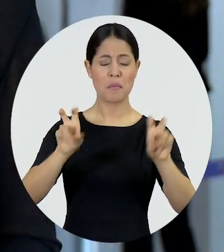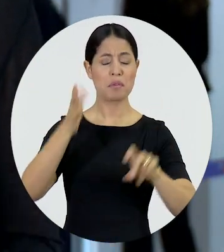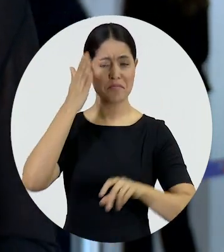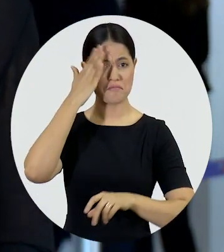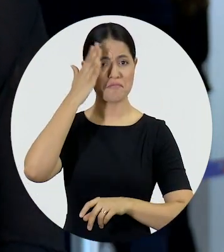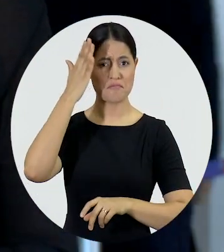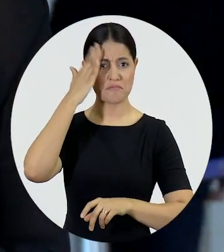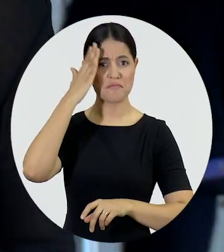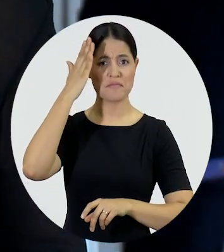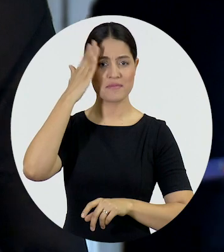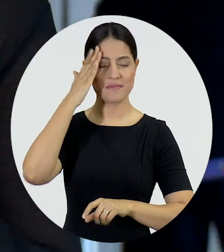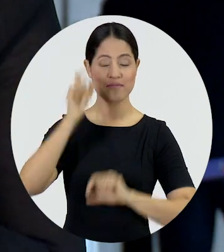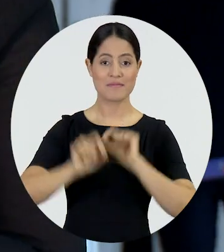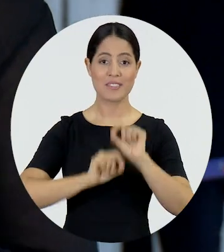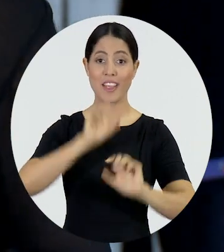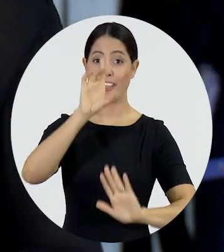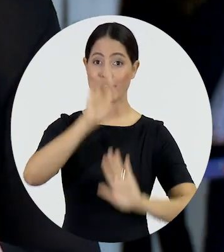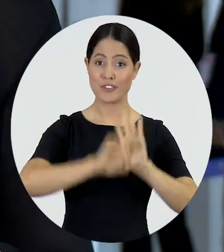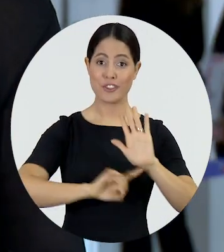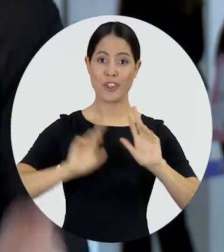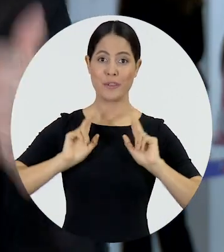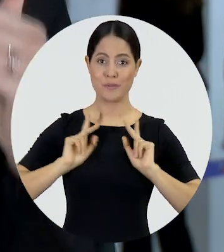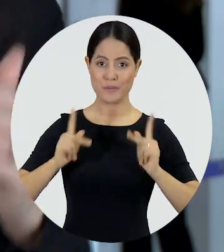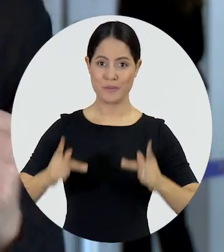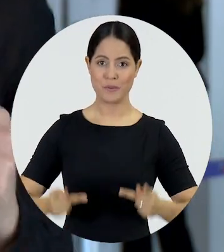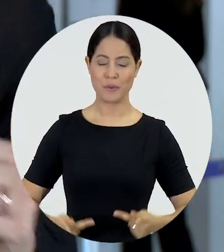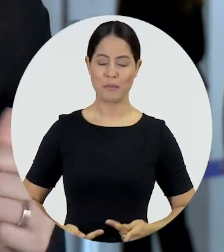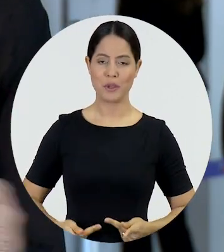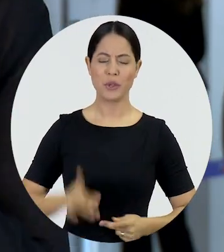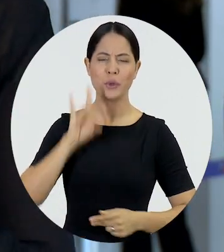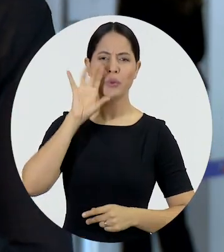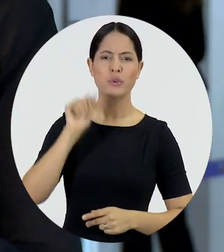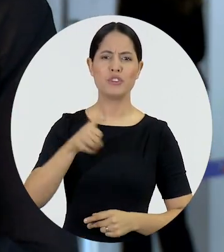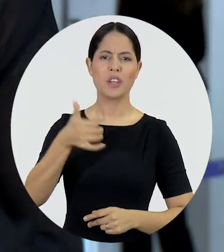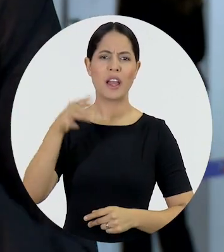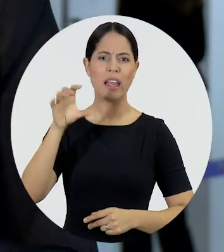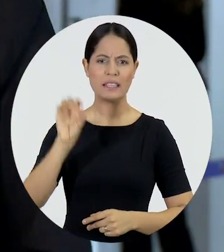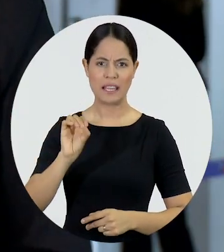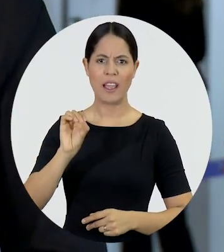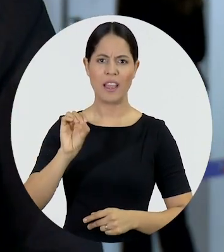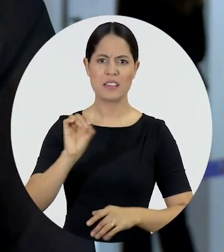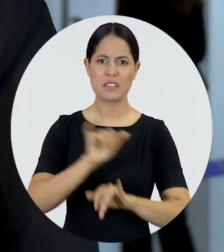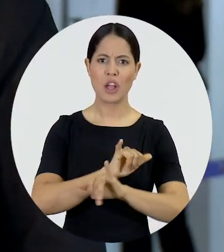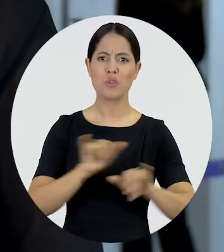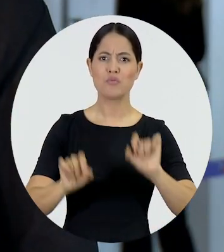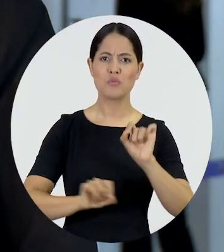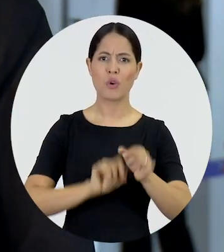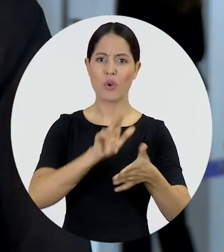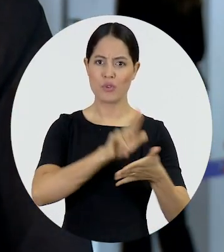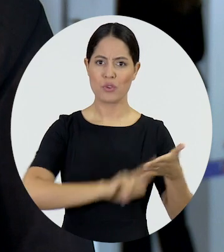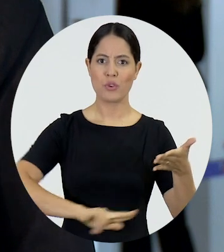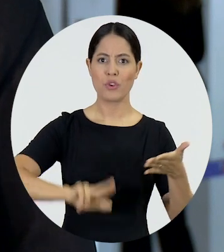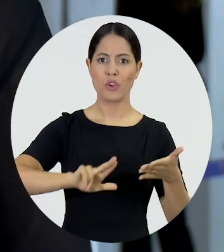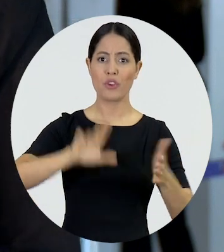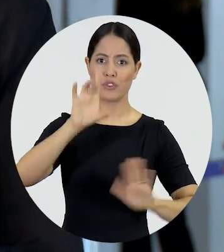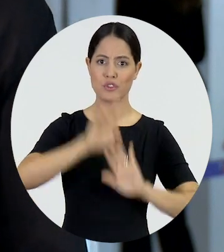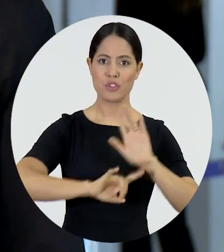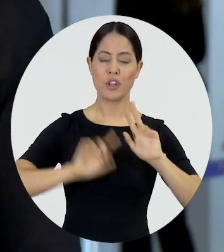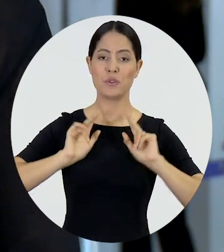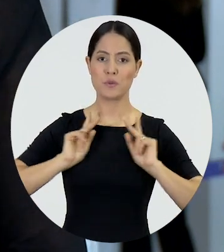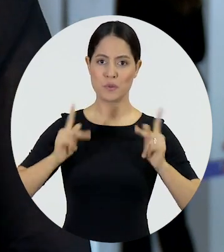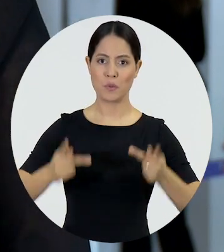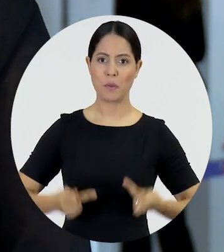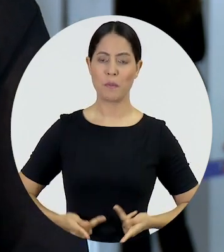certeza você já ouviu falar, direitos humanos. No último dia 10, a Declaração Universal dos Direitos Humanos completou